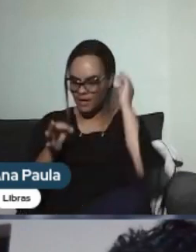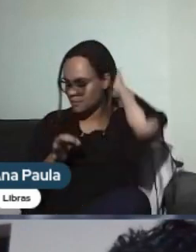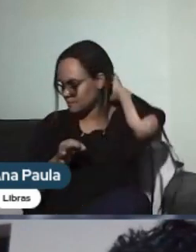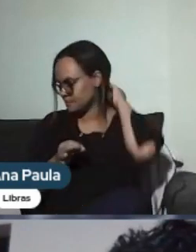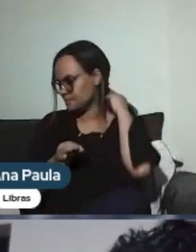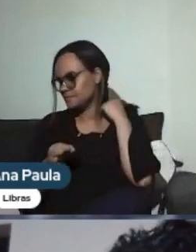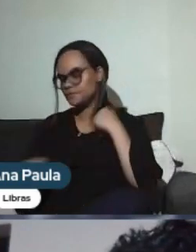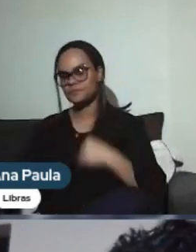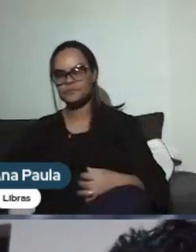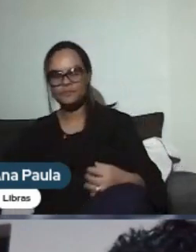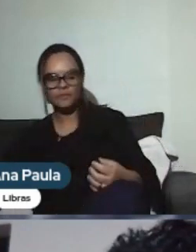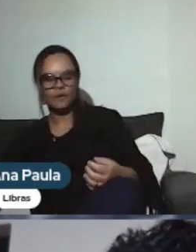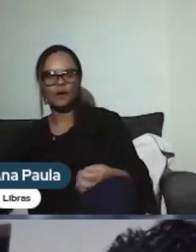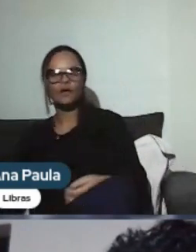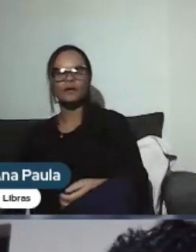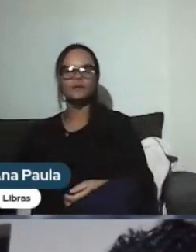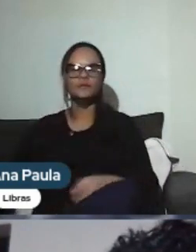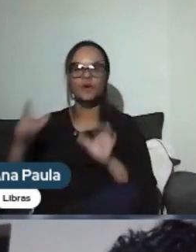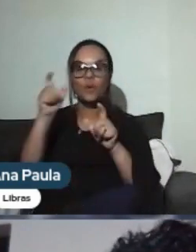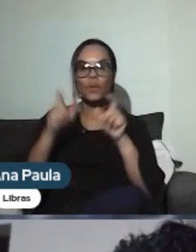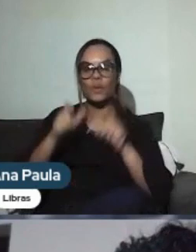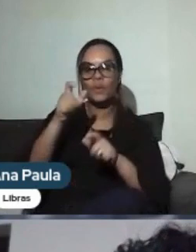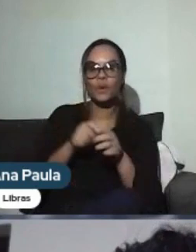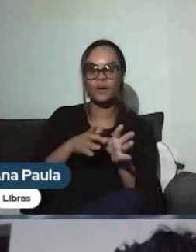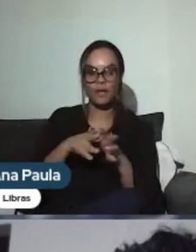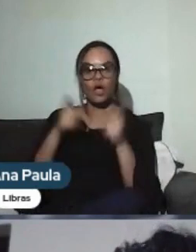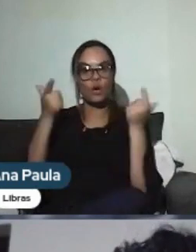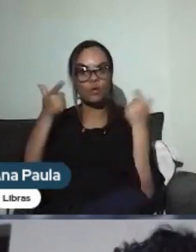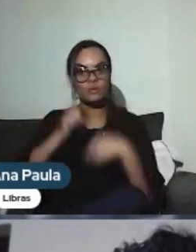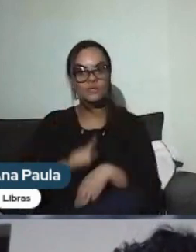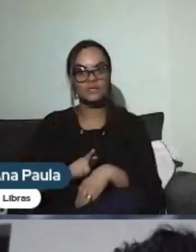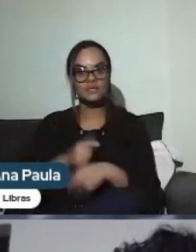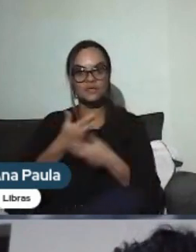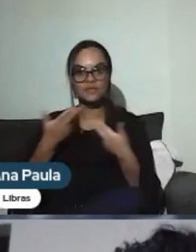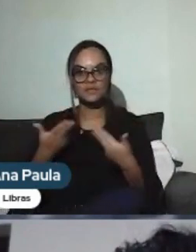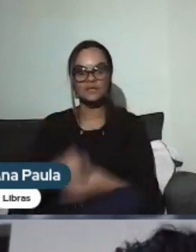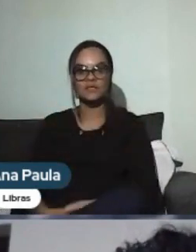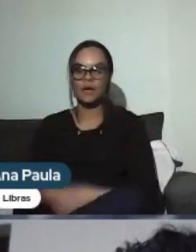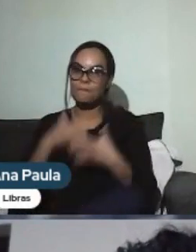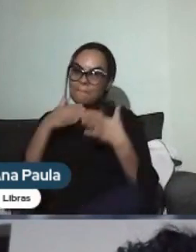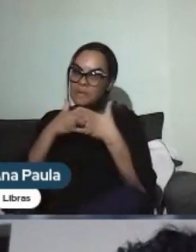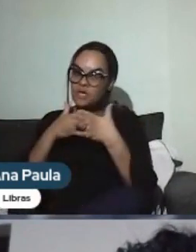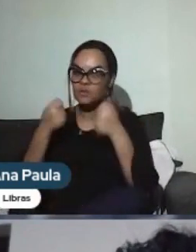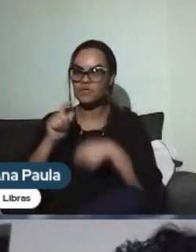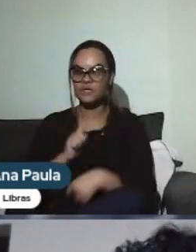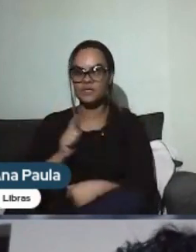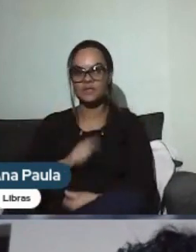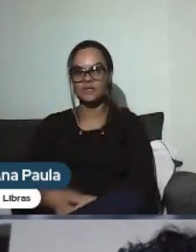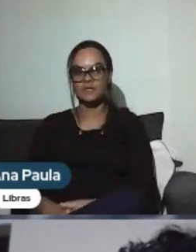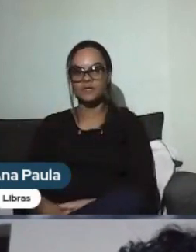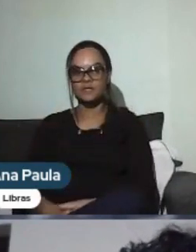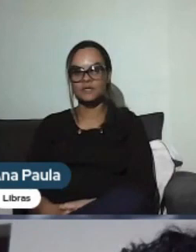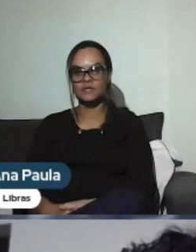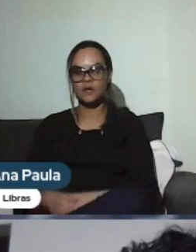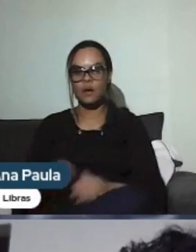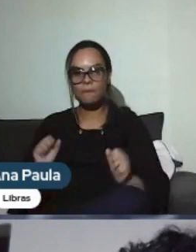a pessoa transplantada tem condição de fazer muitas coisas, né? Claro, tendo nos nossos limites. E por falar nisso, nessa questão de movimentar o